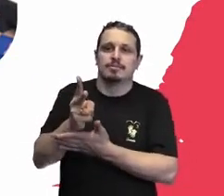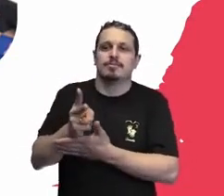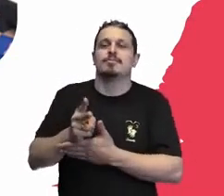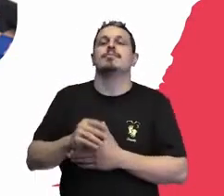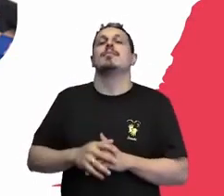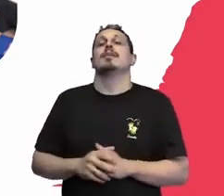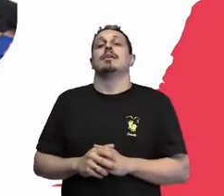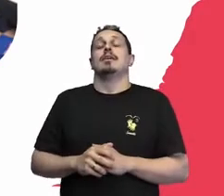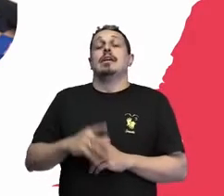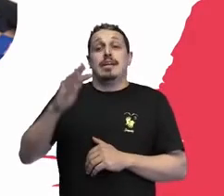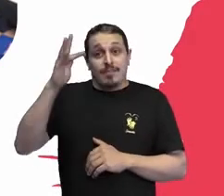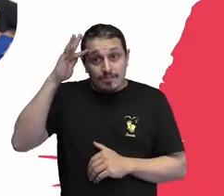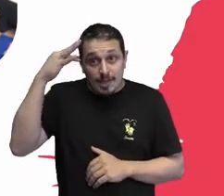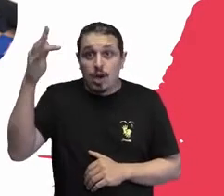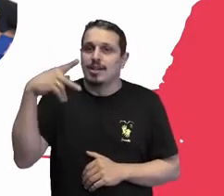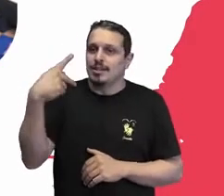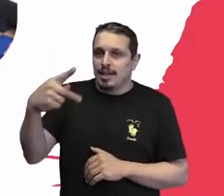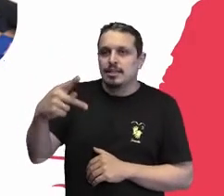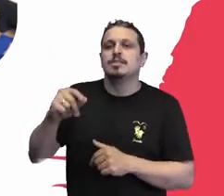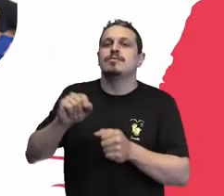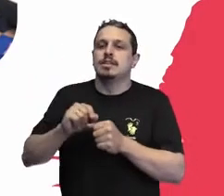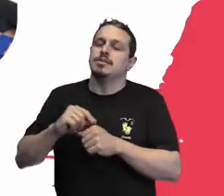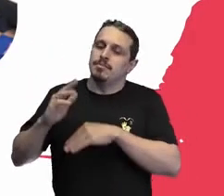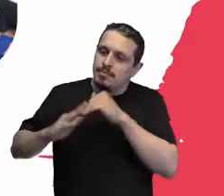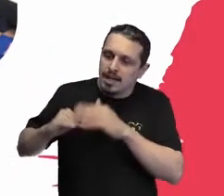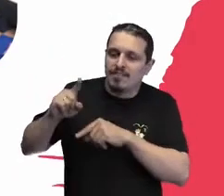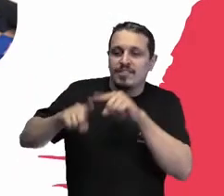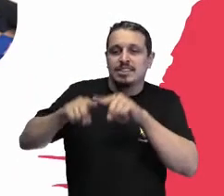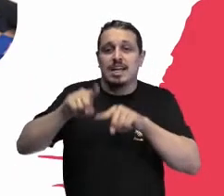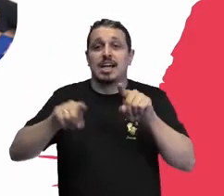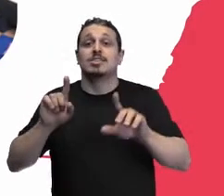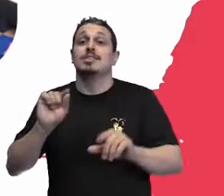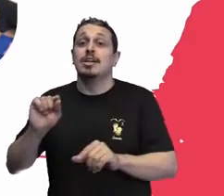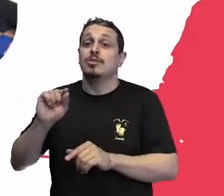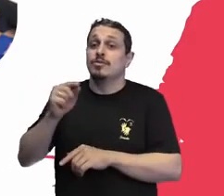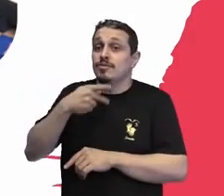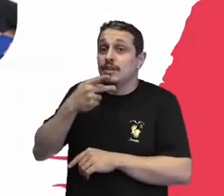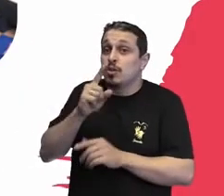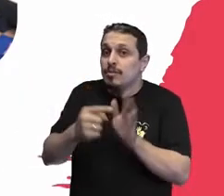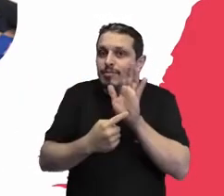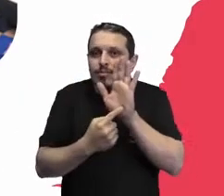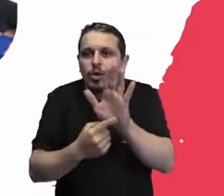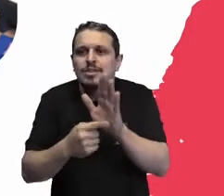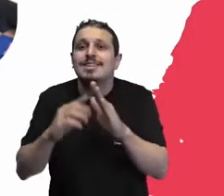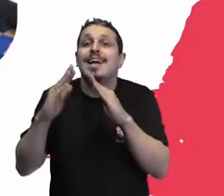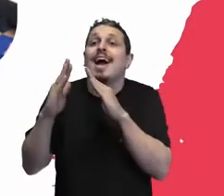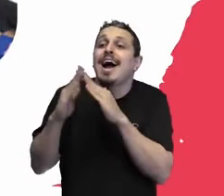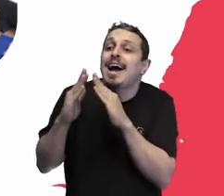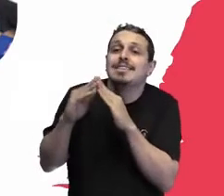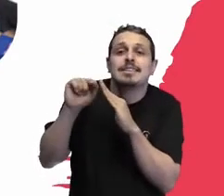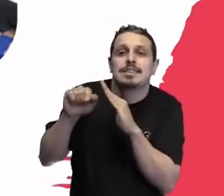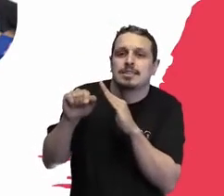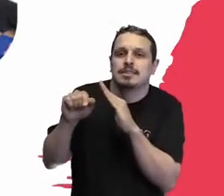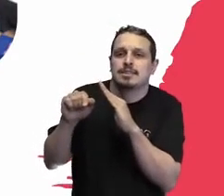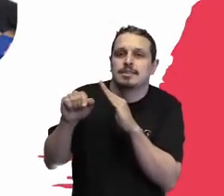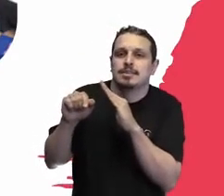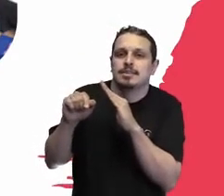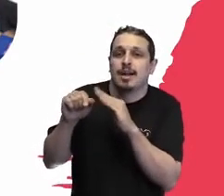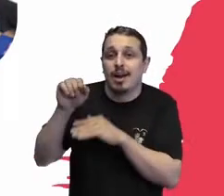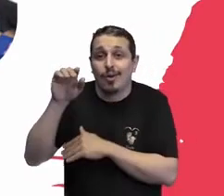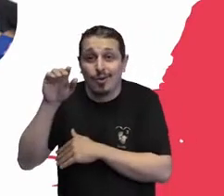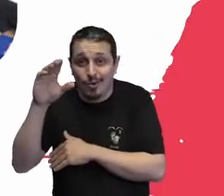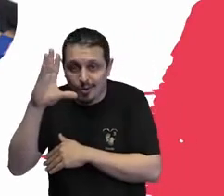seus terapeutas, as suas atividades, o que a gente está viabilizando é a casa dessa pessoa, de noite ela volta para casa.